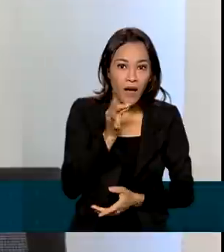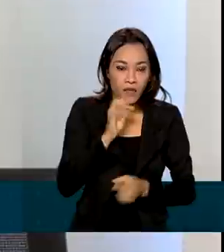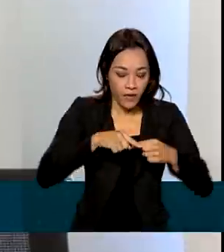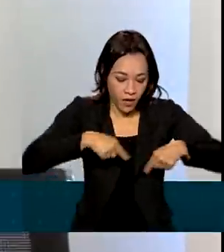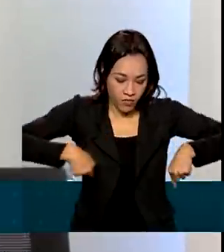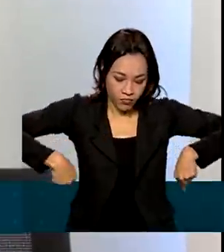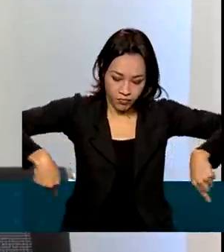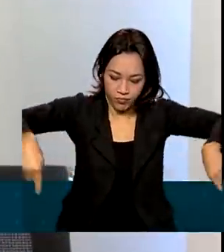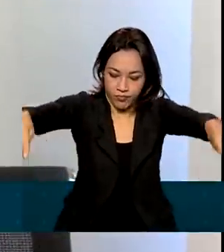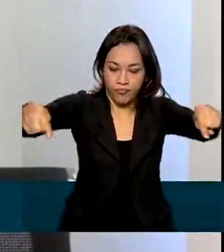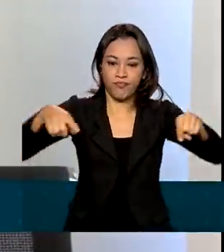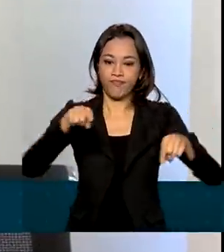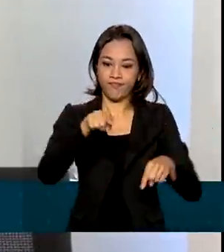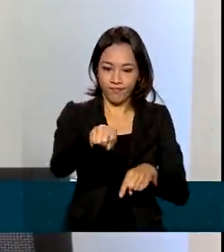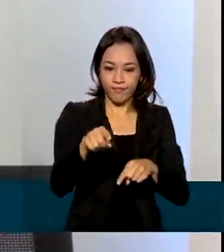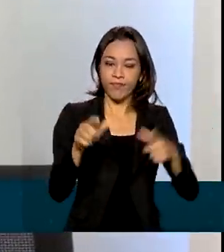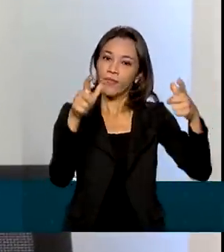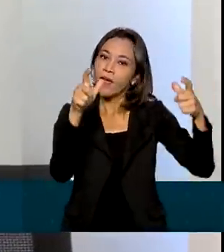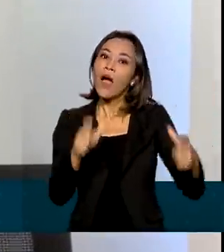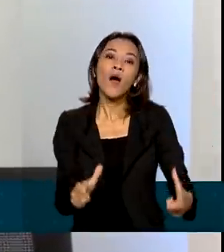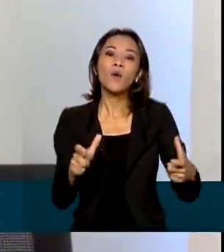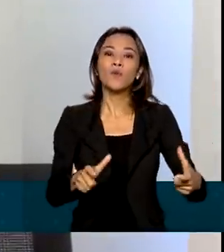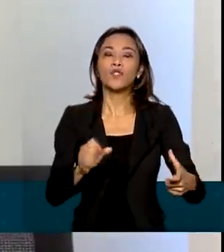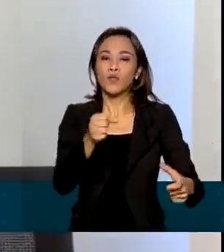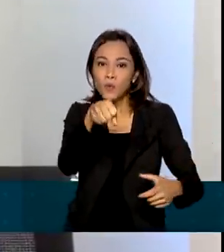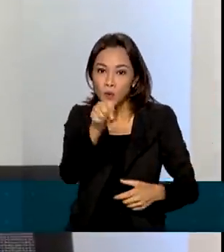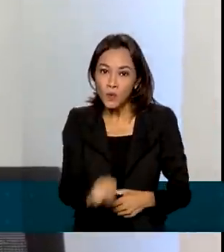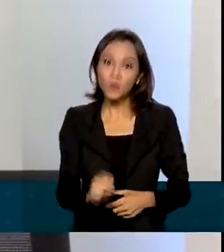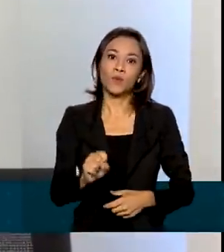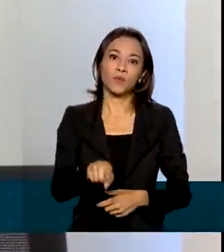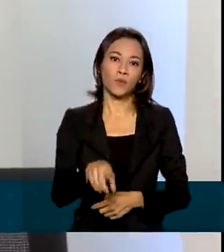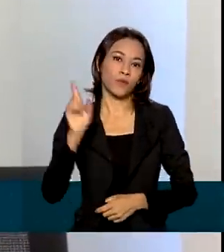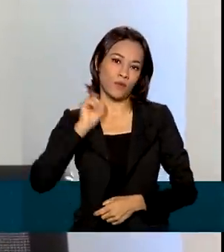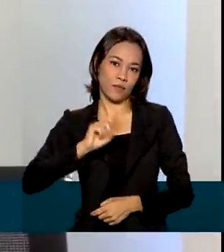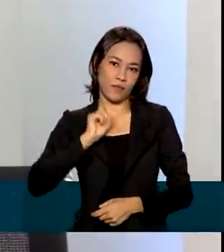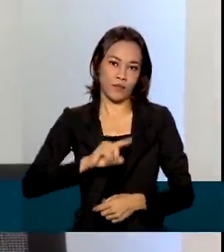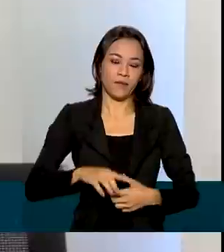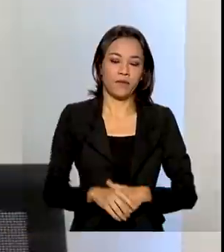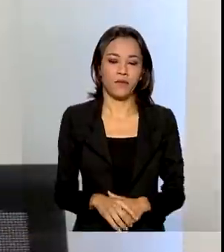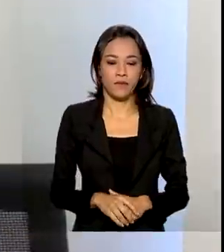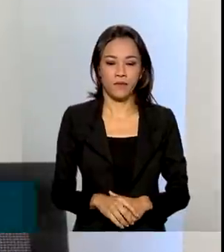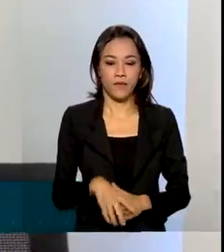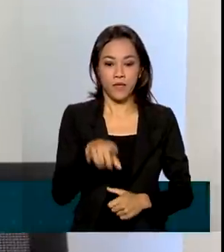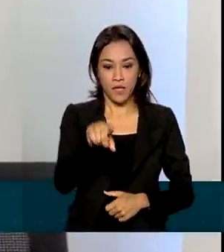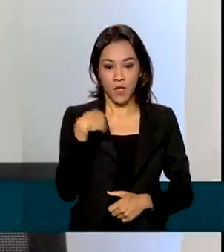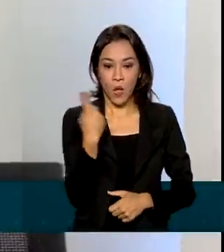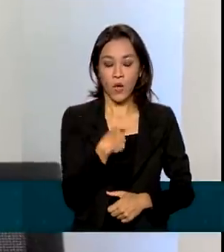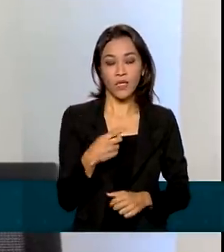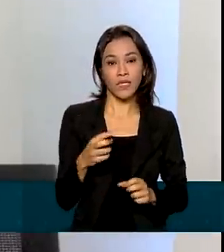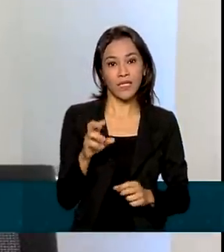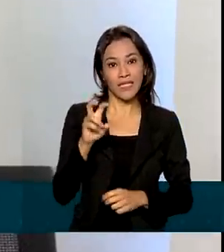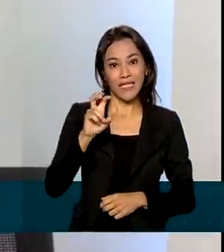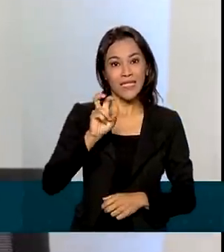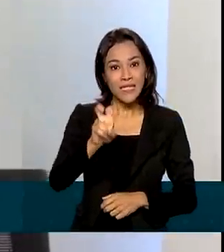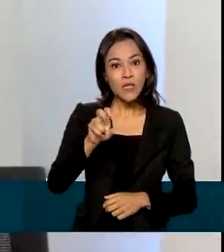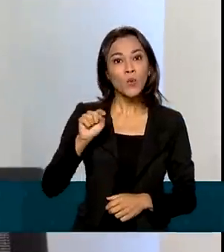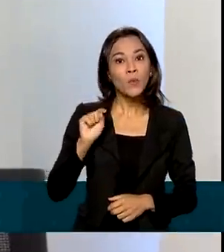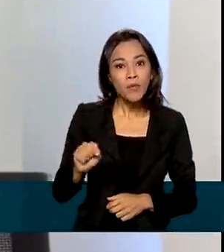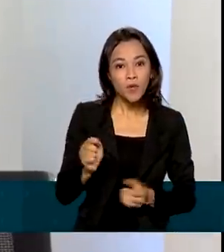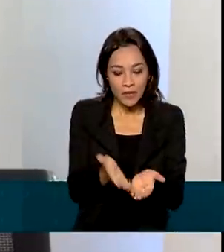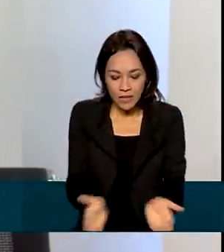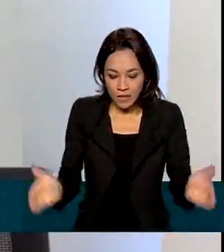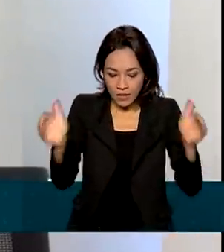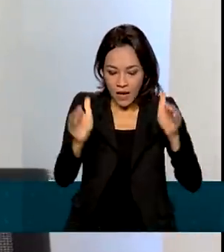cultiva em Campos Gerais, no sul de Minas Gerais. A gente tinha uma expectativa de produção de 5 mil sacas de café